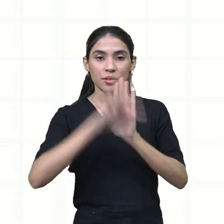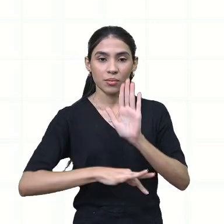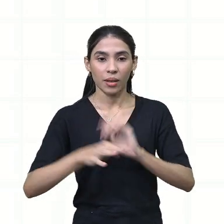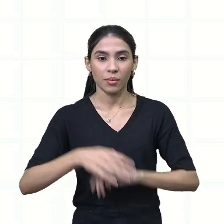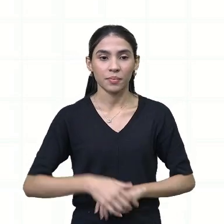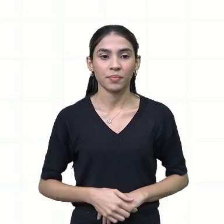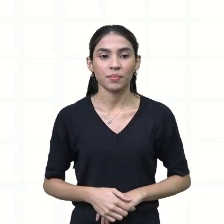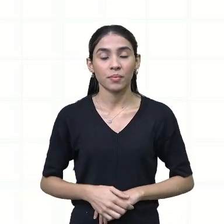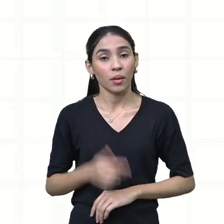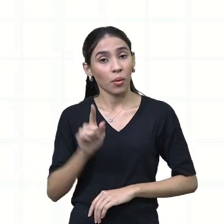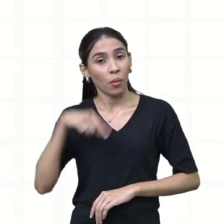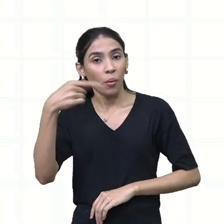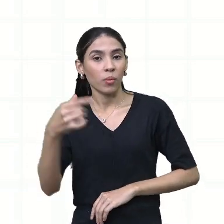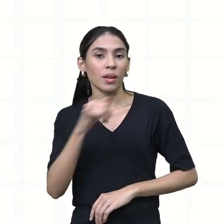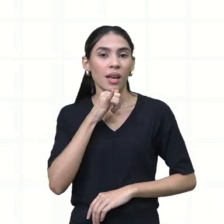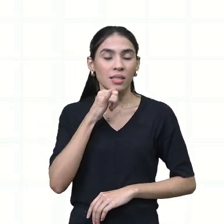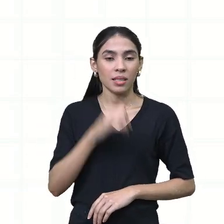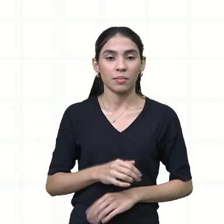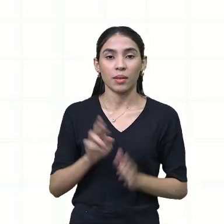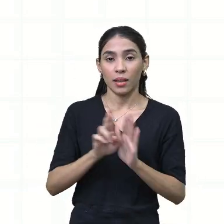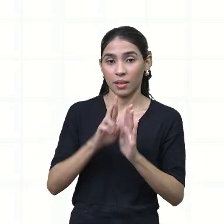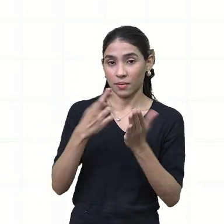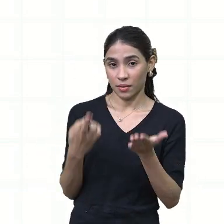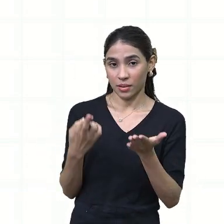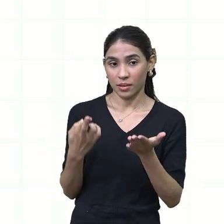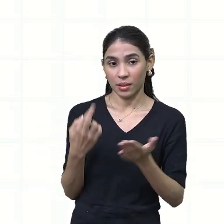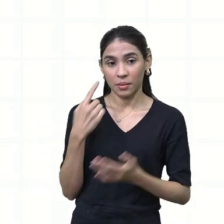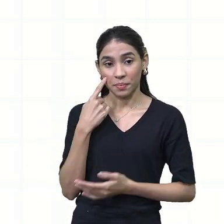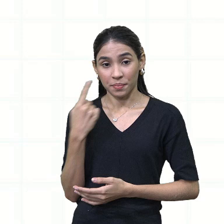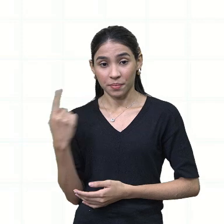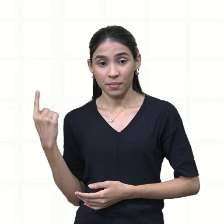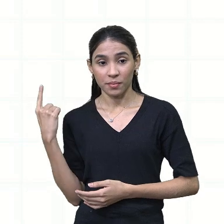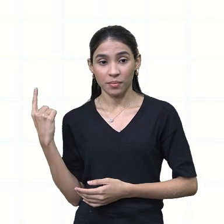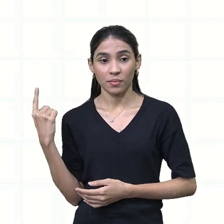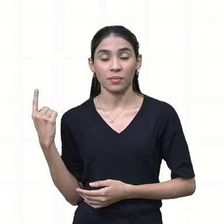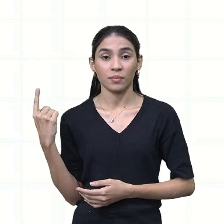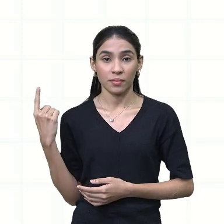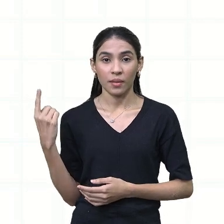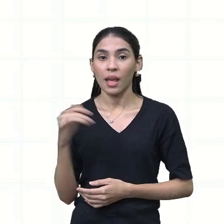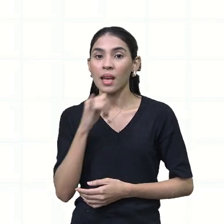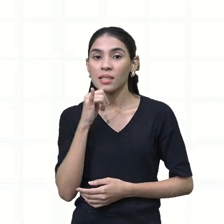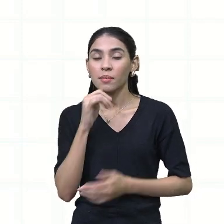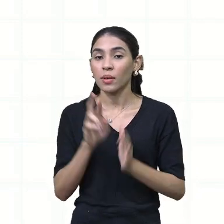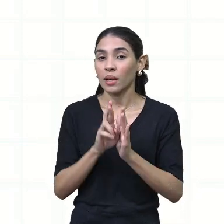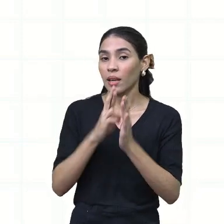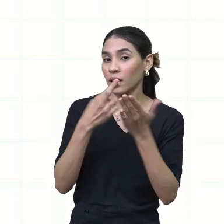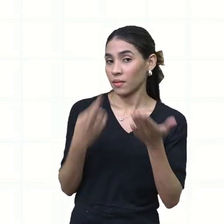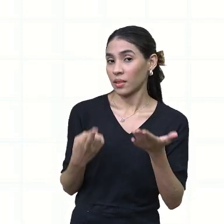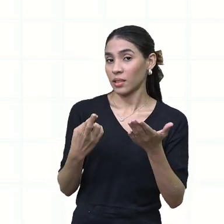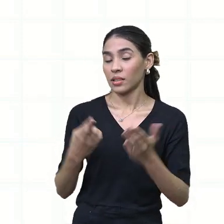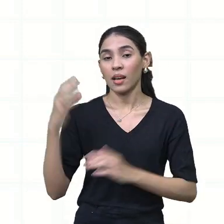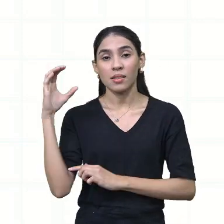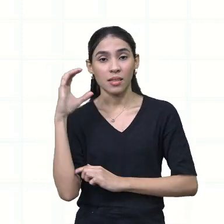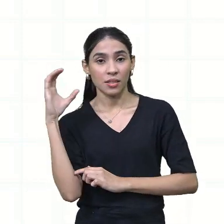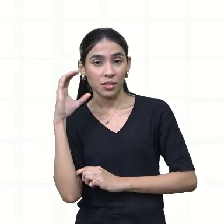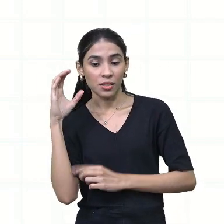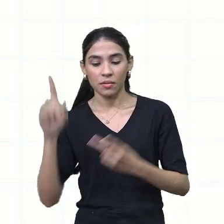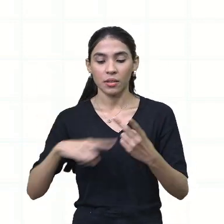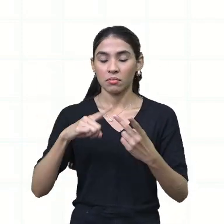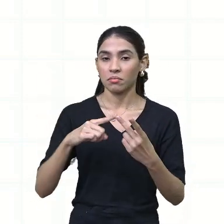Outro exemplo são as revistas, oitavo ano. Seja revista científica,